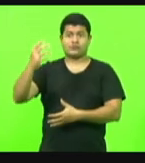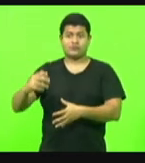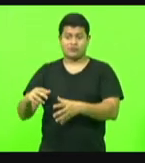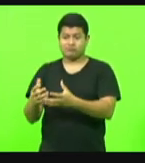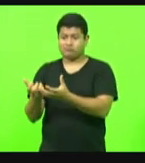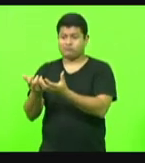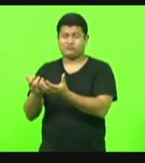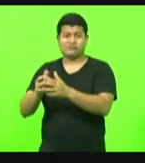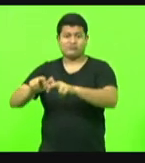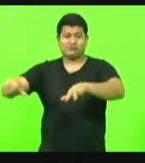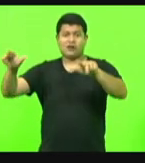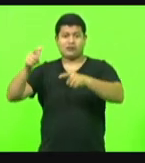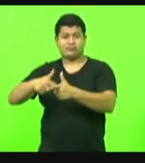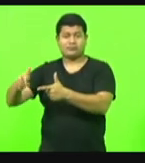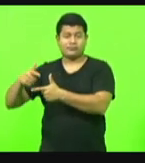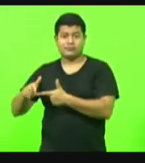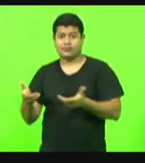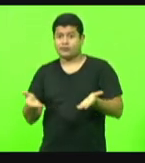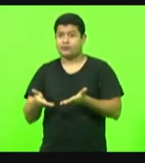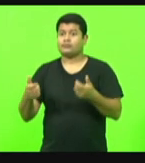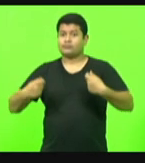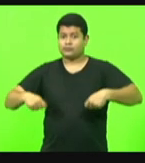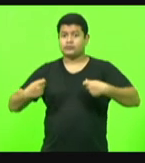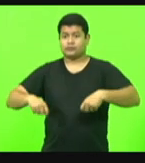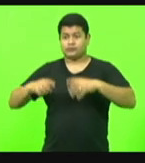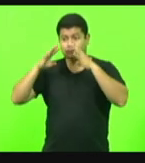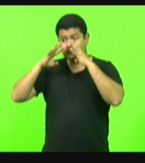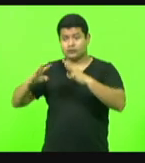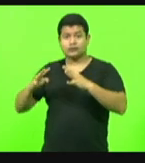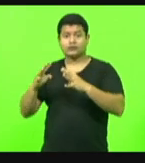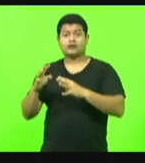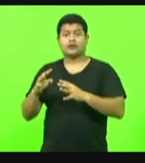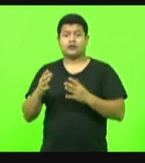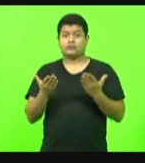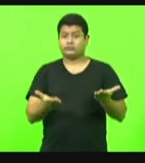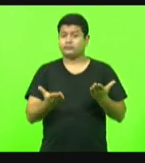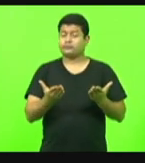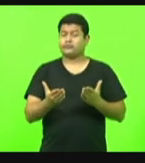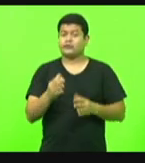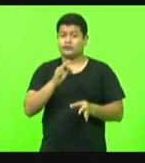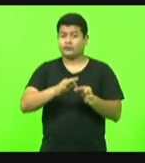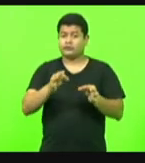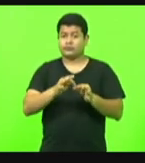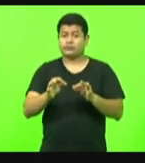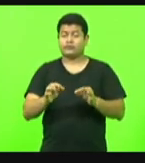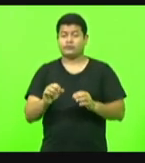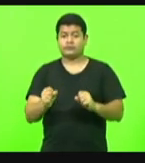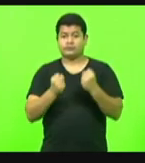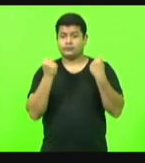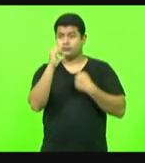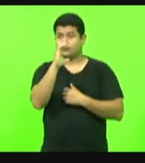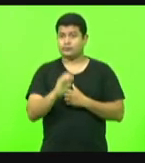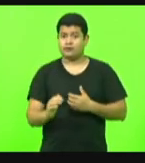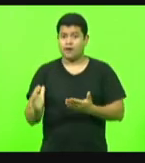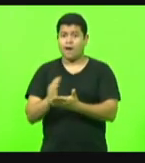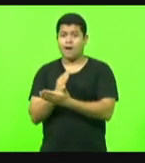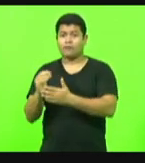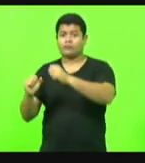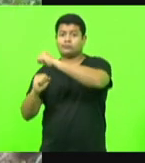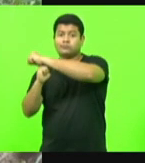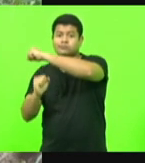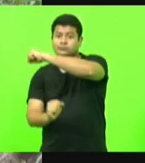precisam da atenção da defesa civil. Até algumas pontes vão ter que ser